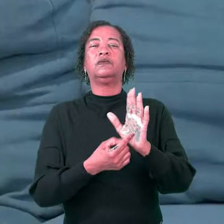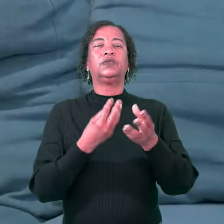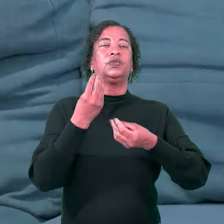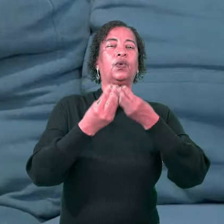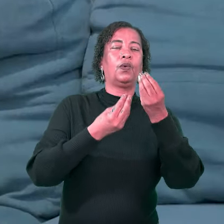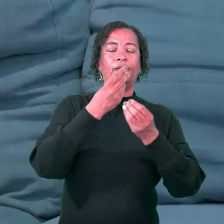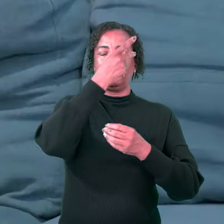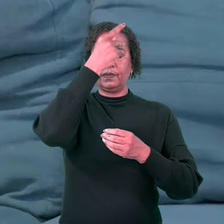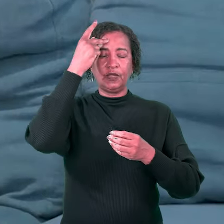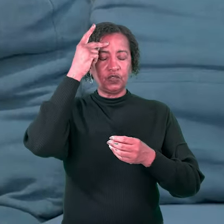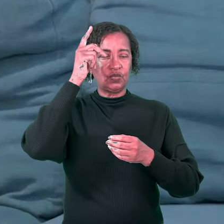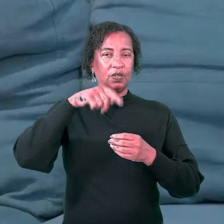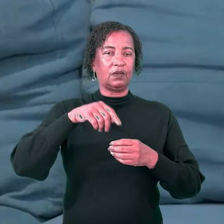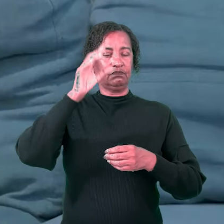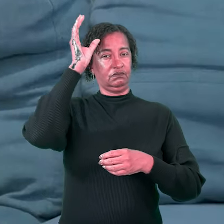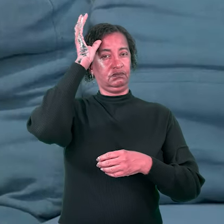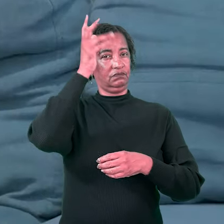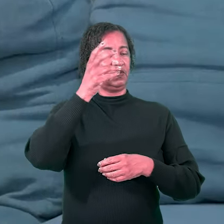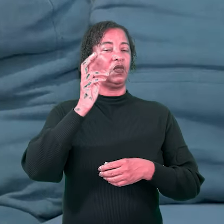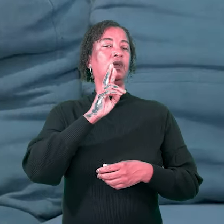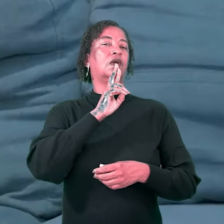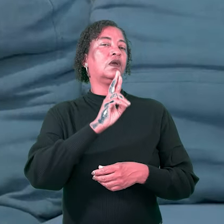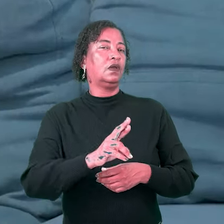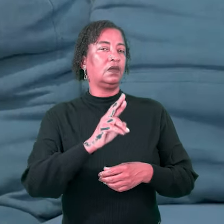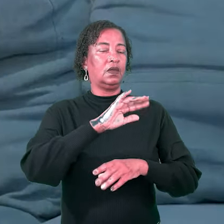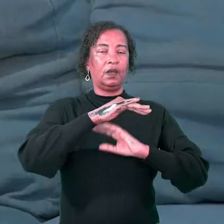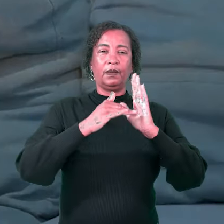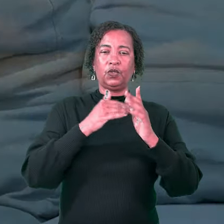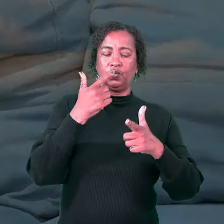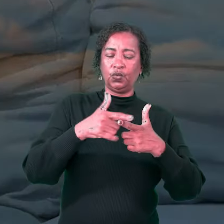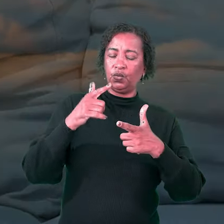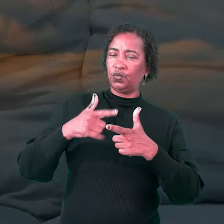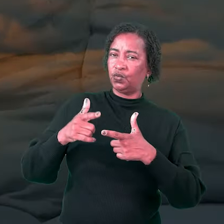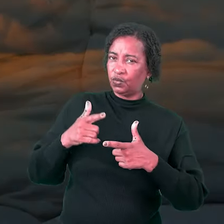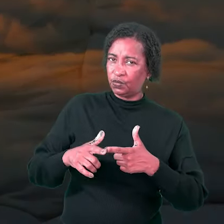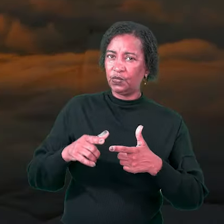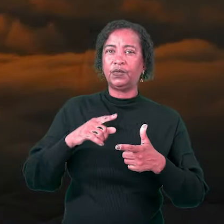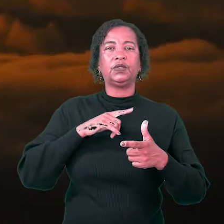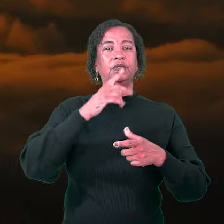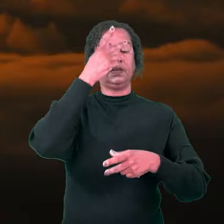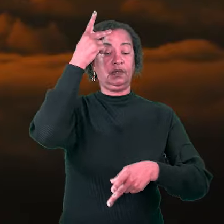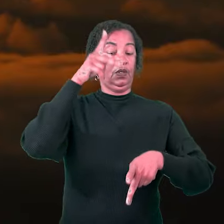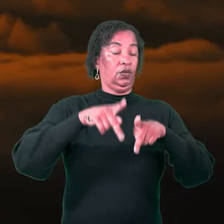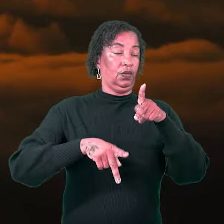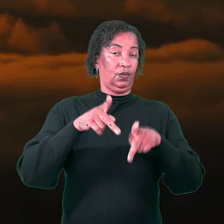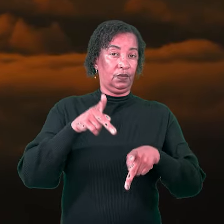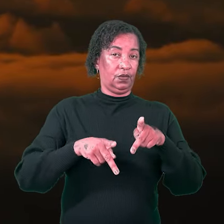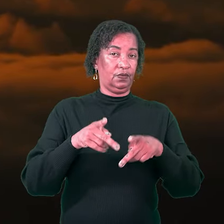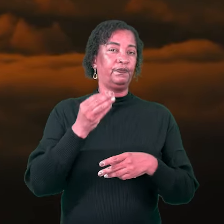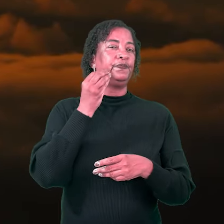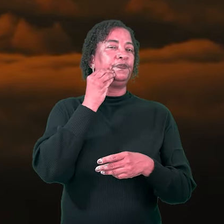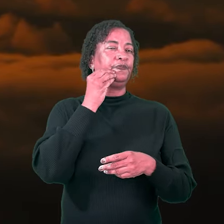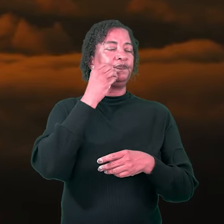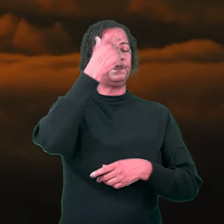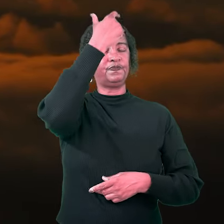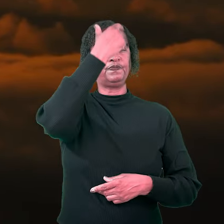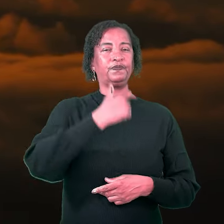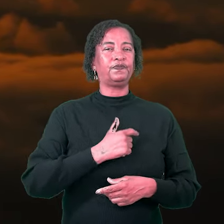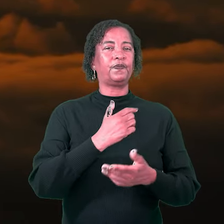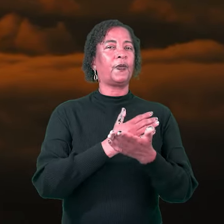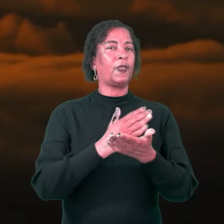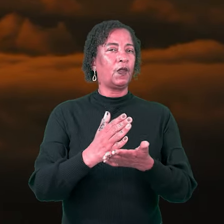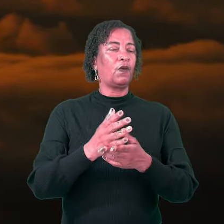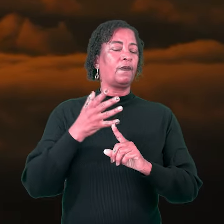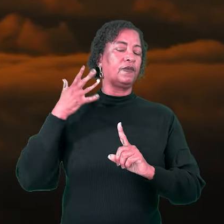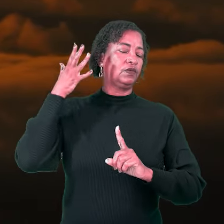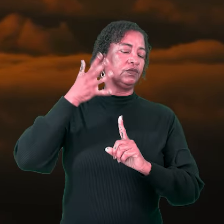solução e resposta para todos os problemas que estão lá no sopé da montanha. Observe estas atitudes no início